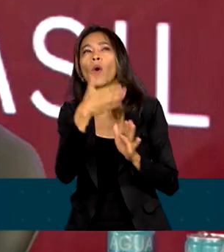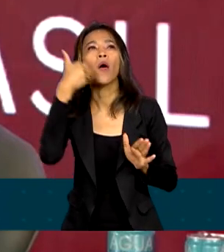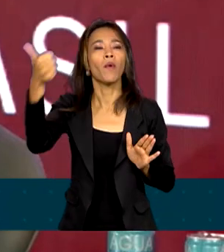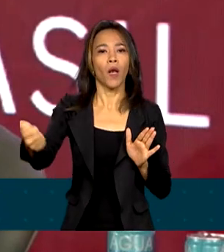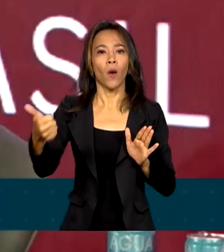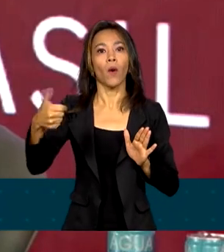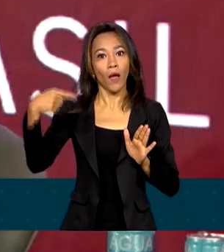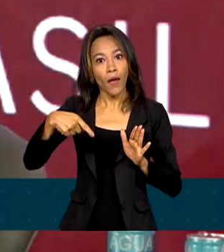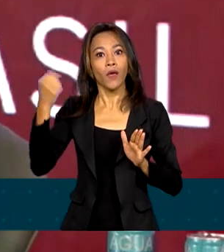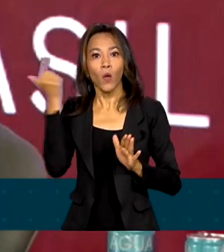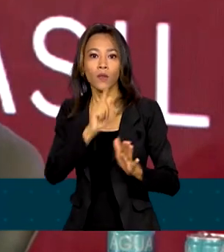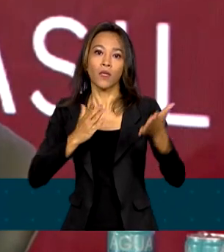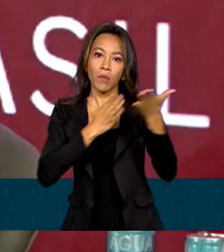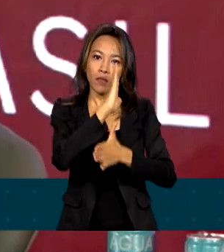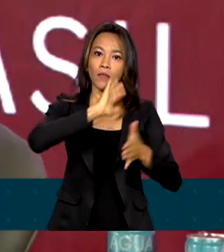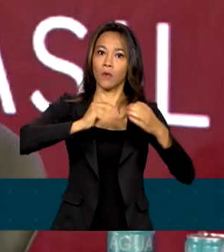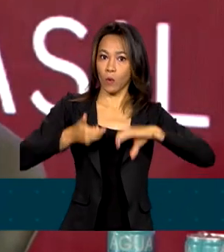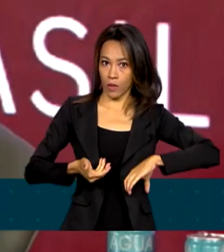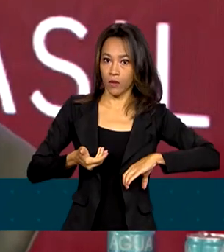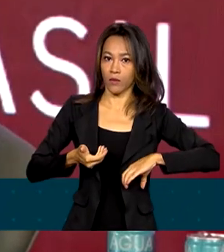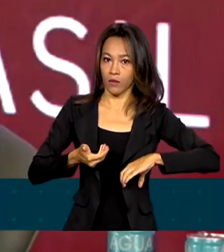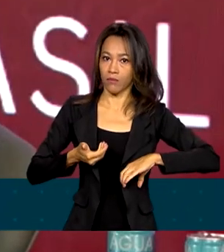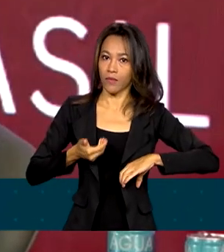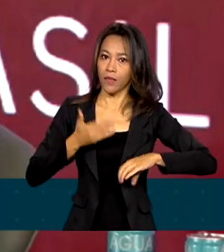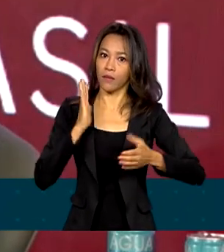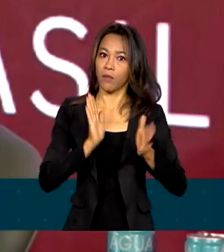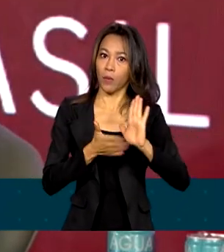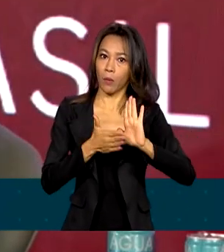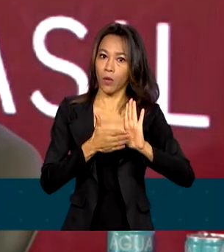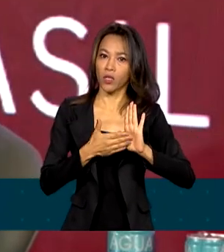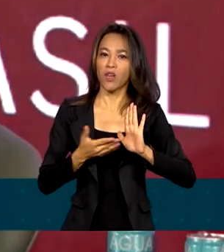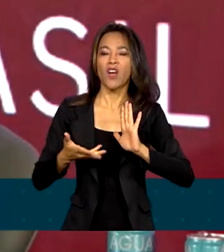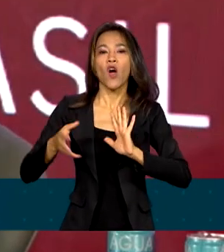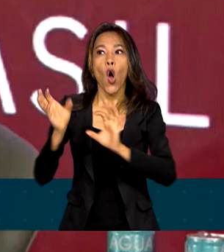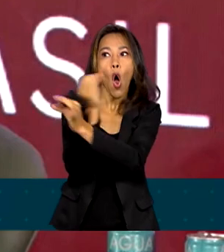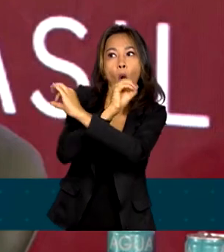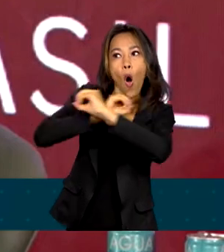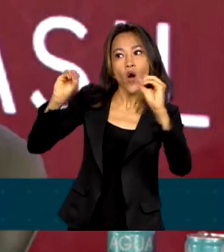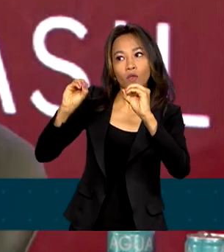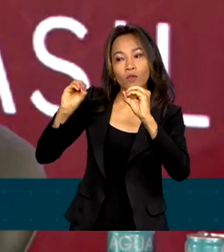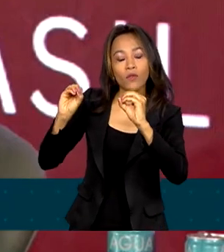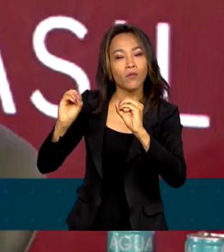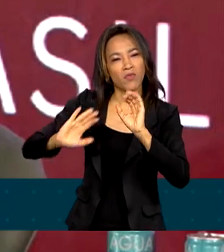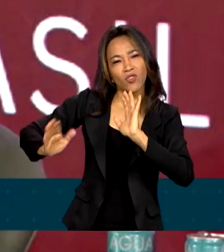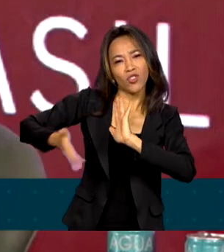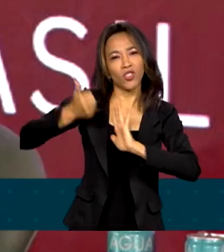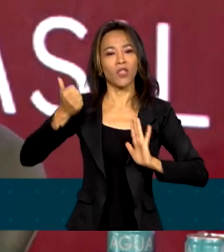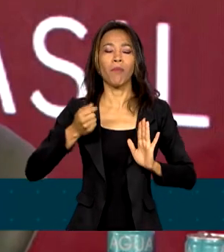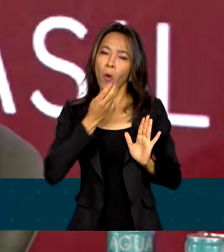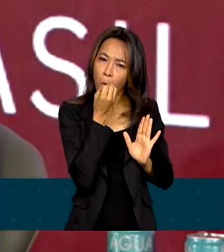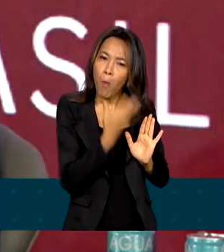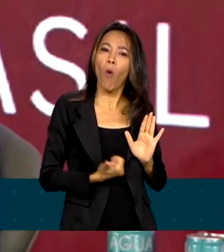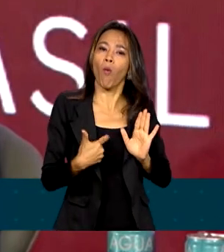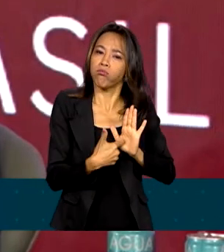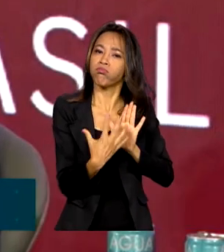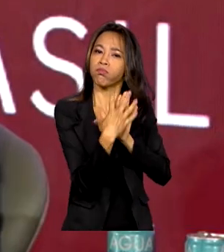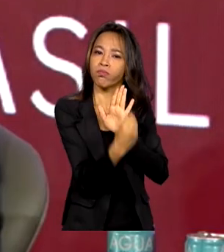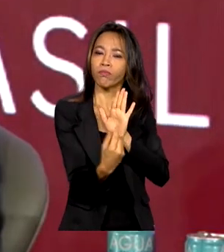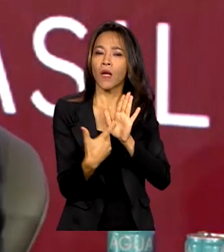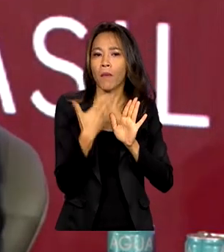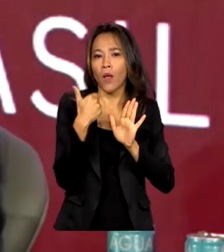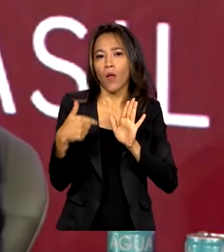efetivamente passe no Congresso Nacional. Então nós vamos tirar o ótimo para ficar com o bom. E qualquer avanço é melhor do que esse